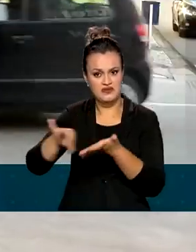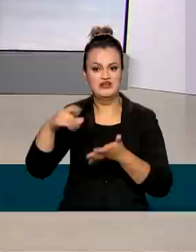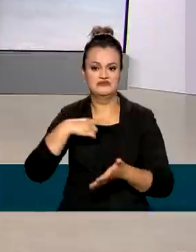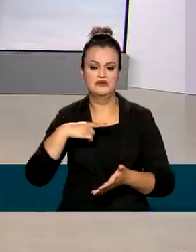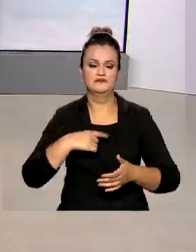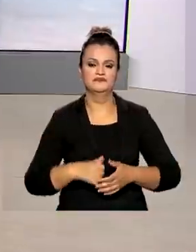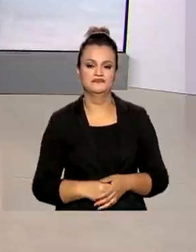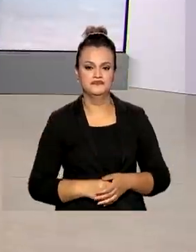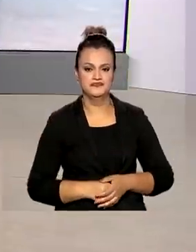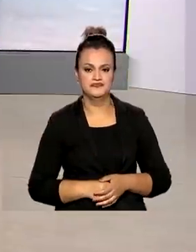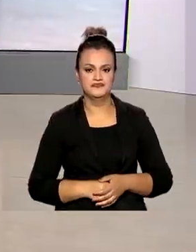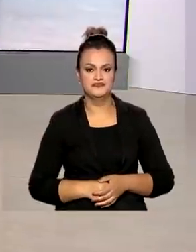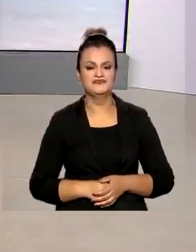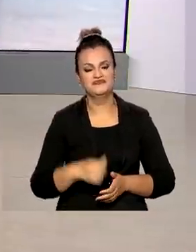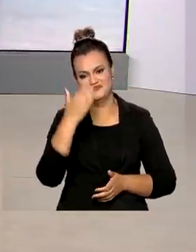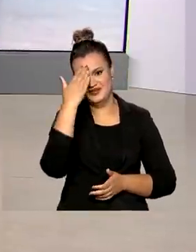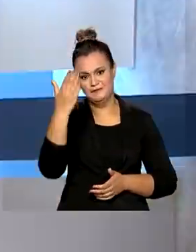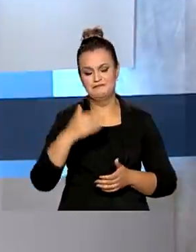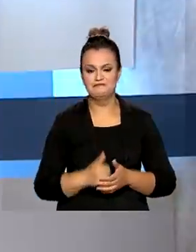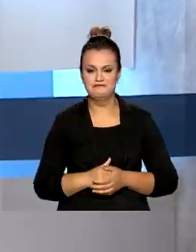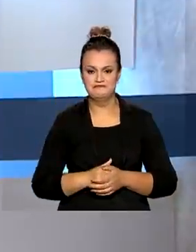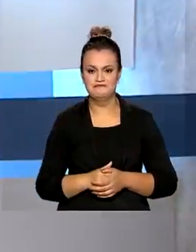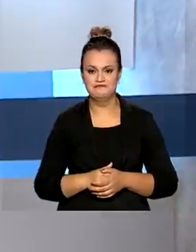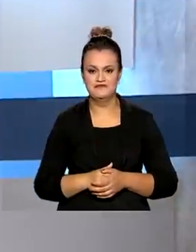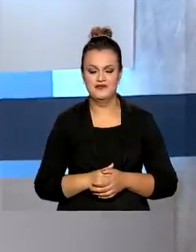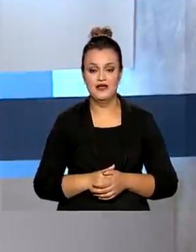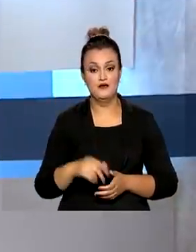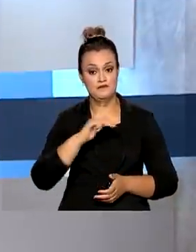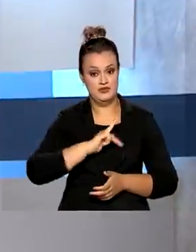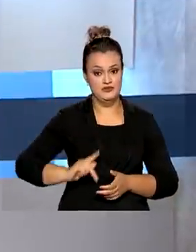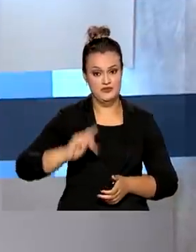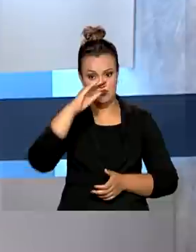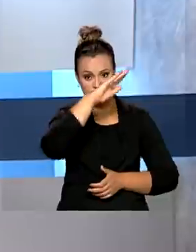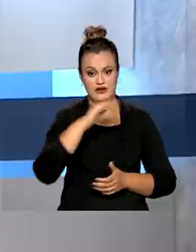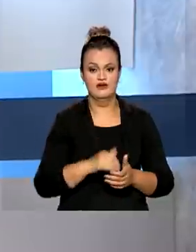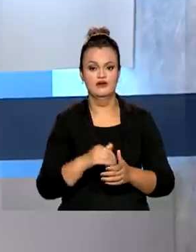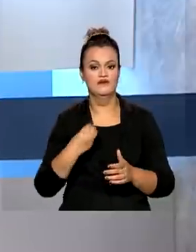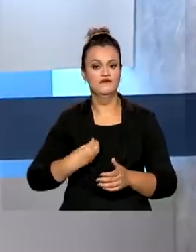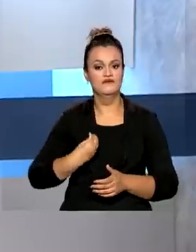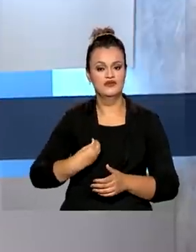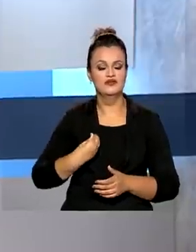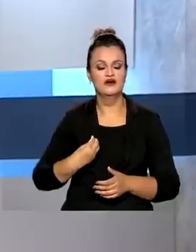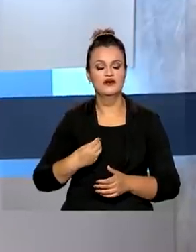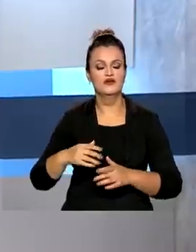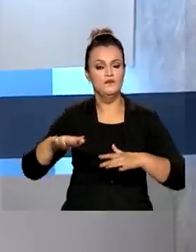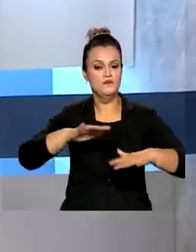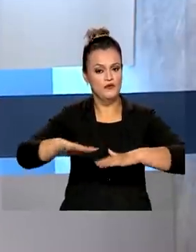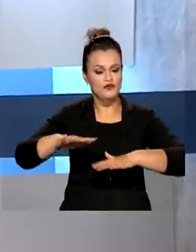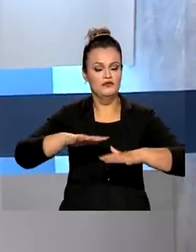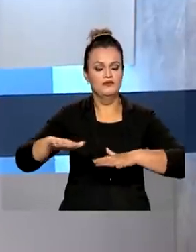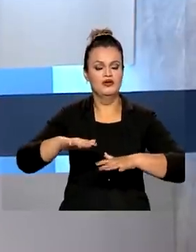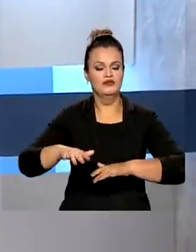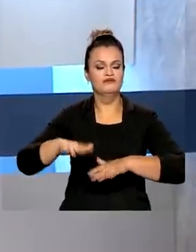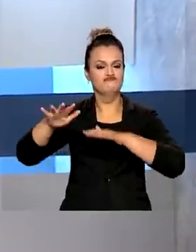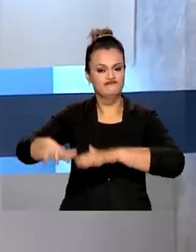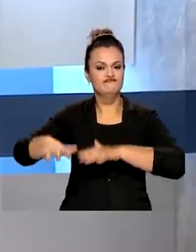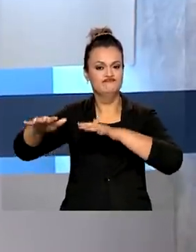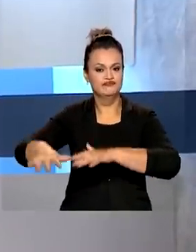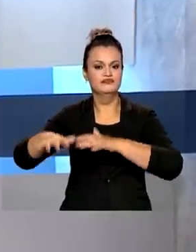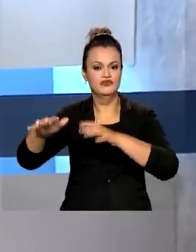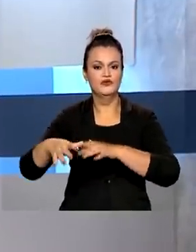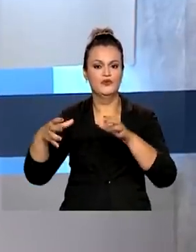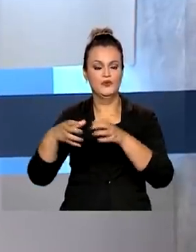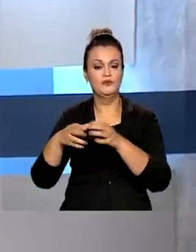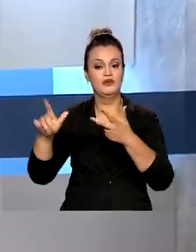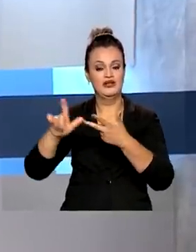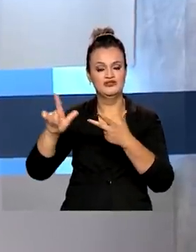Natália. Obrigada, Maurício. E o presidente Jair Bolsonaro participou da Marcha dos Legislativos Municipais aqui em Brasília.